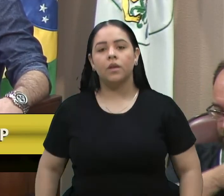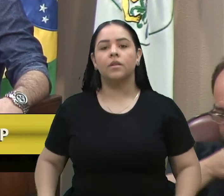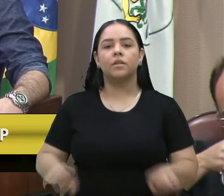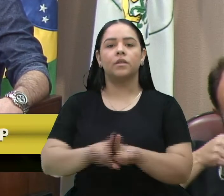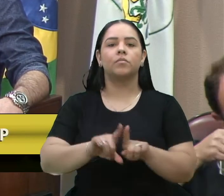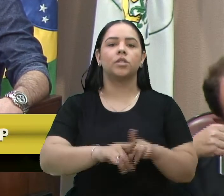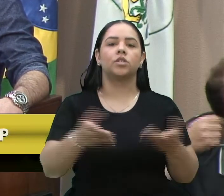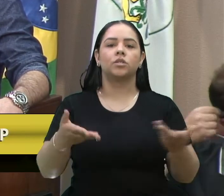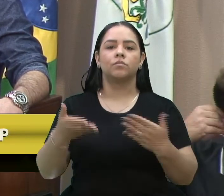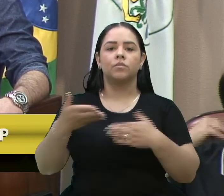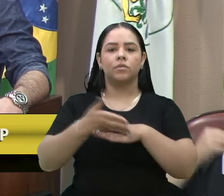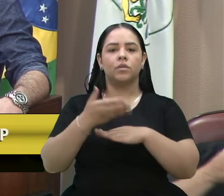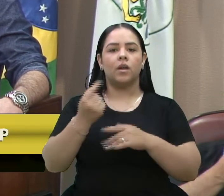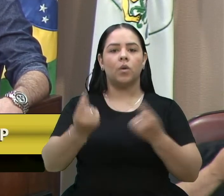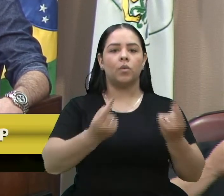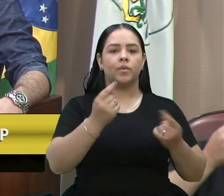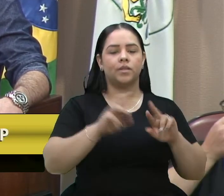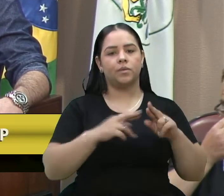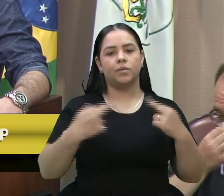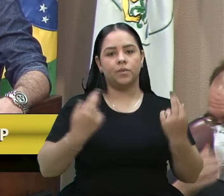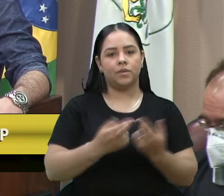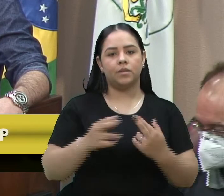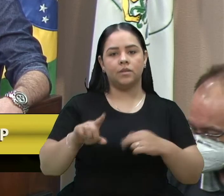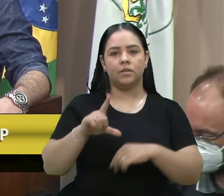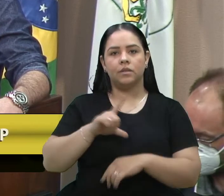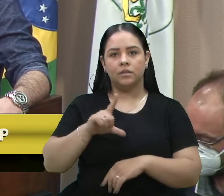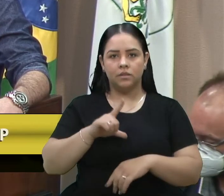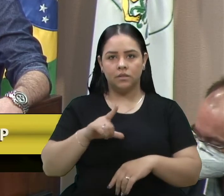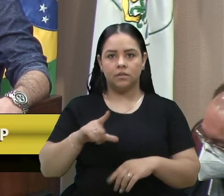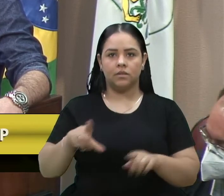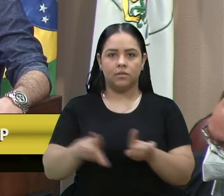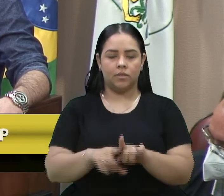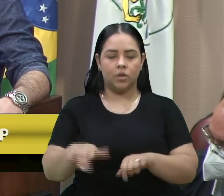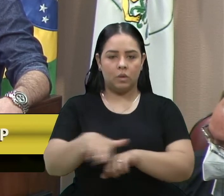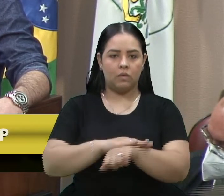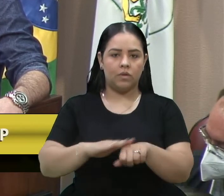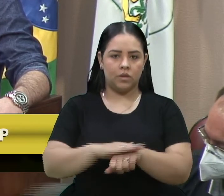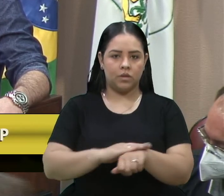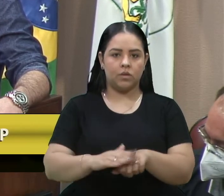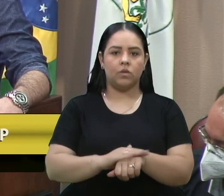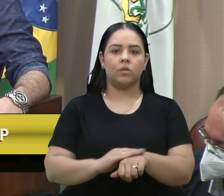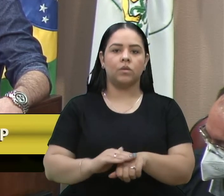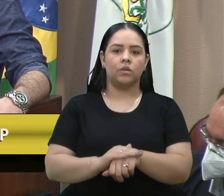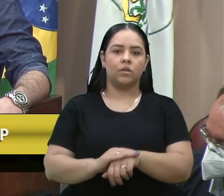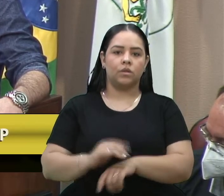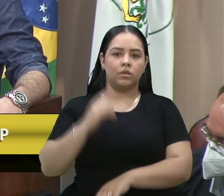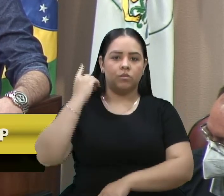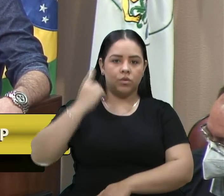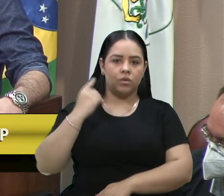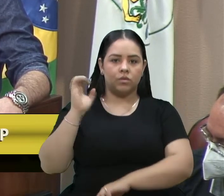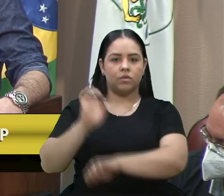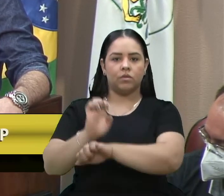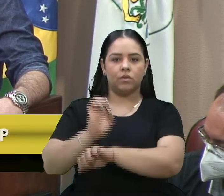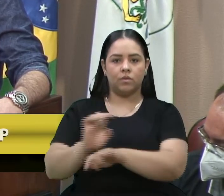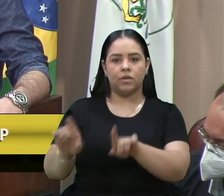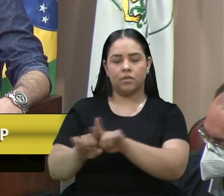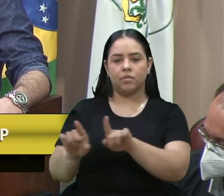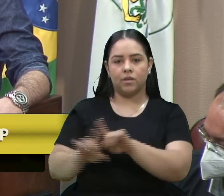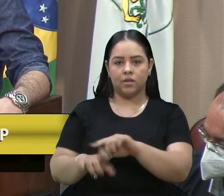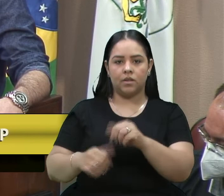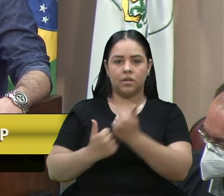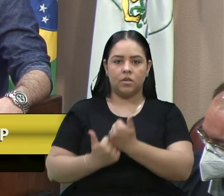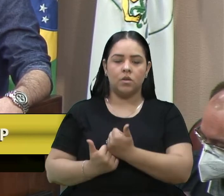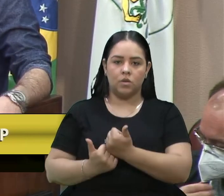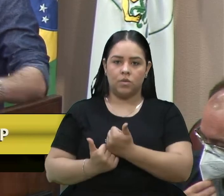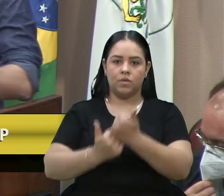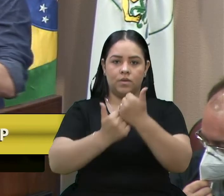reuniões e conversação com o deputado estadual, Tenente Cornel Zucco, bem como com sua assessoria, e